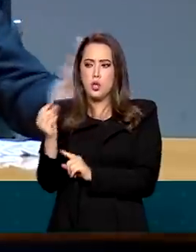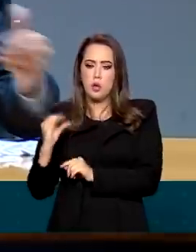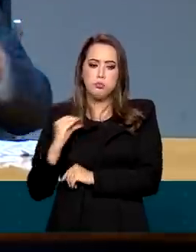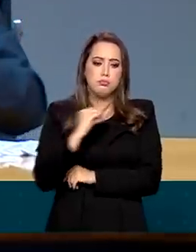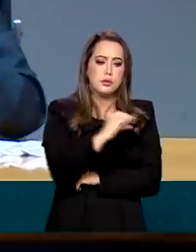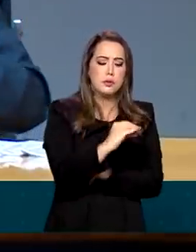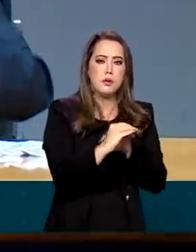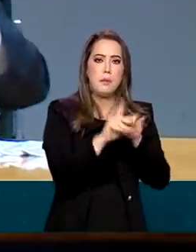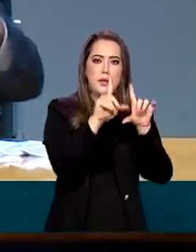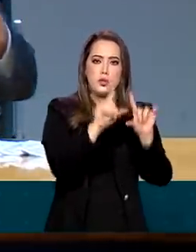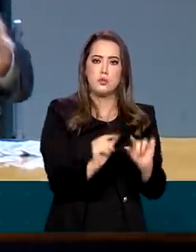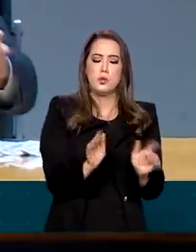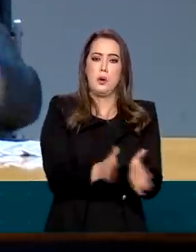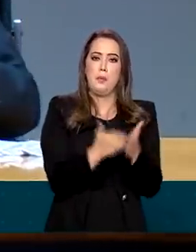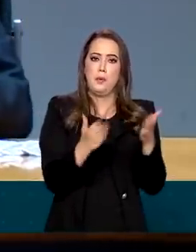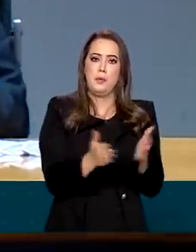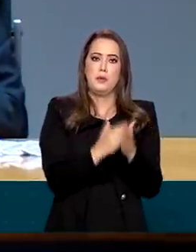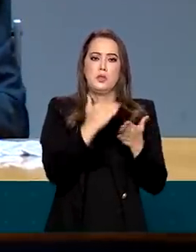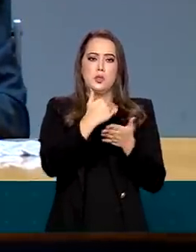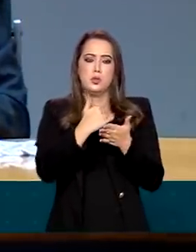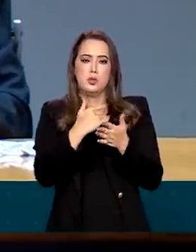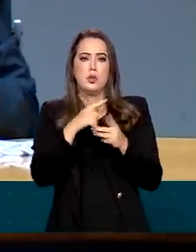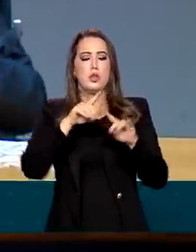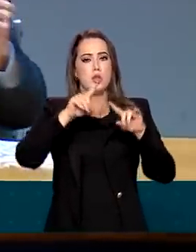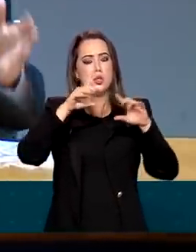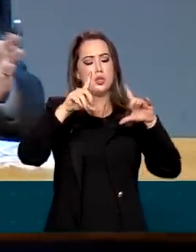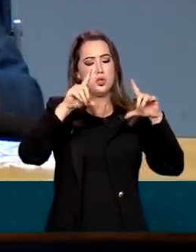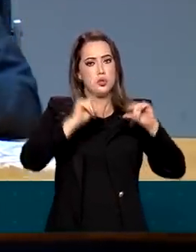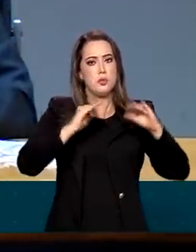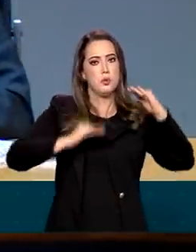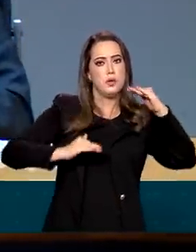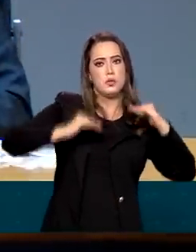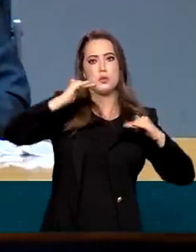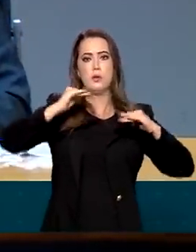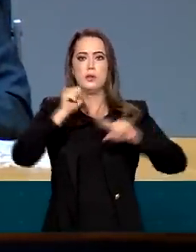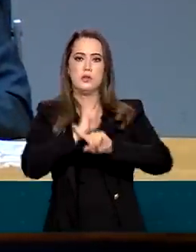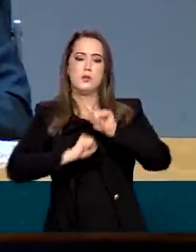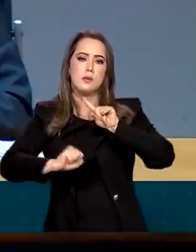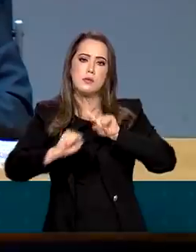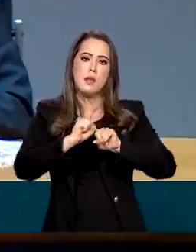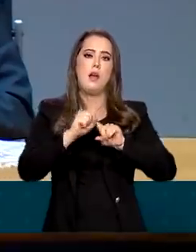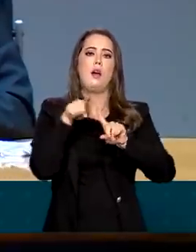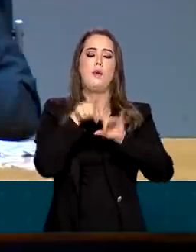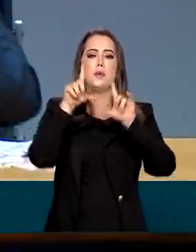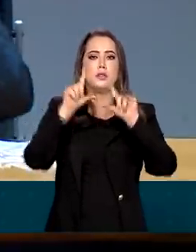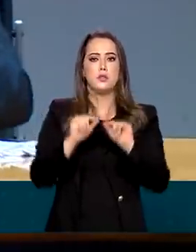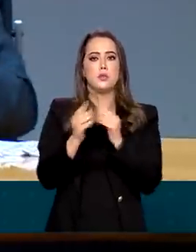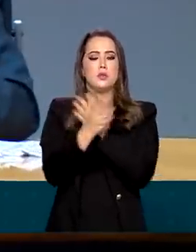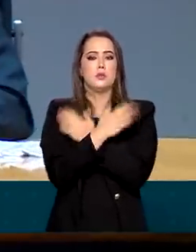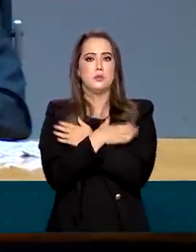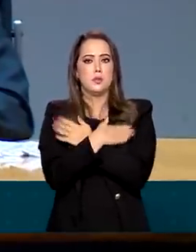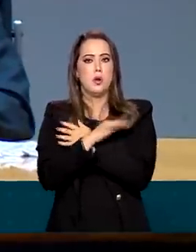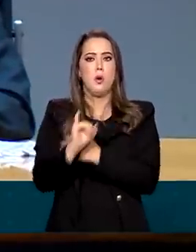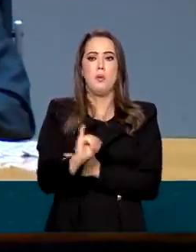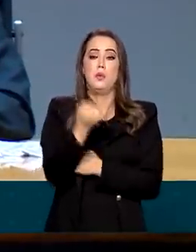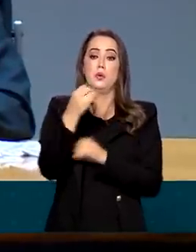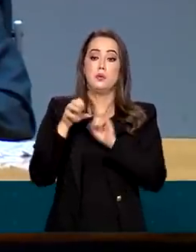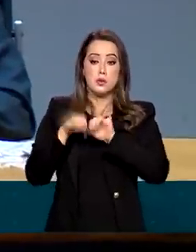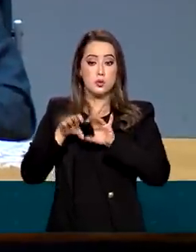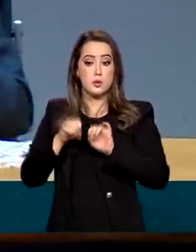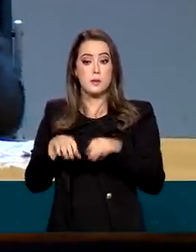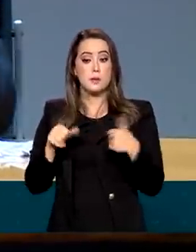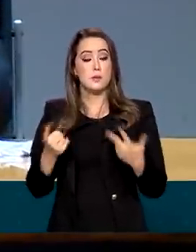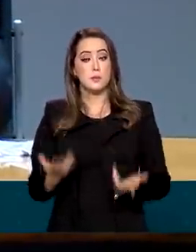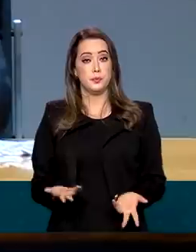para reduzir a pobreza, para remover as desigualdades sociais, para dar oportunidade de emprego, para dar oportunidade de educação.